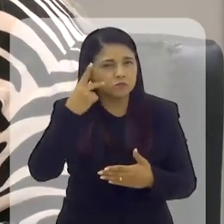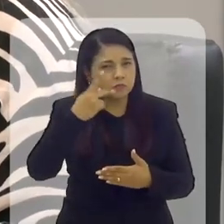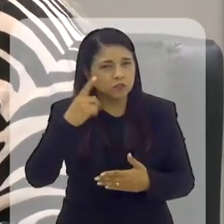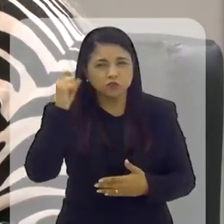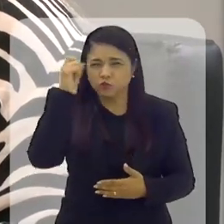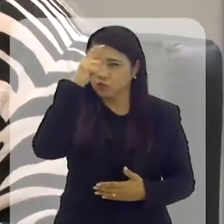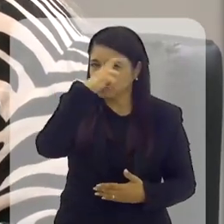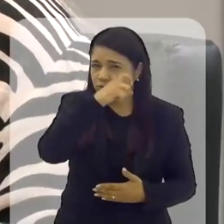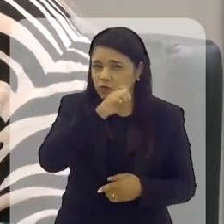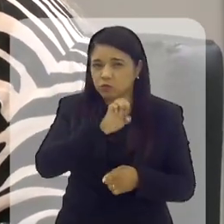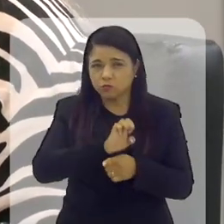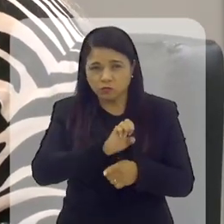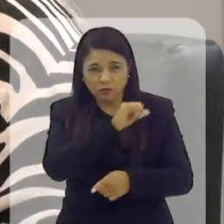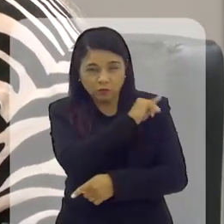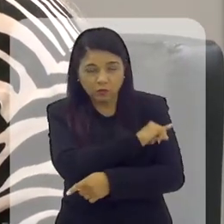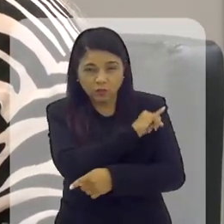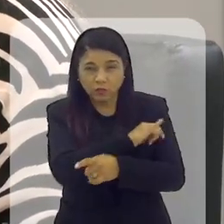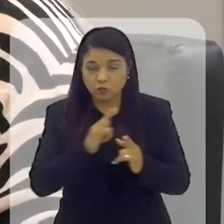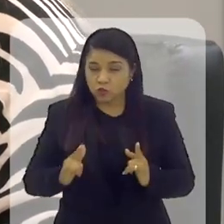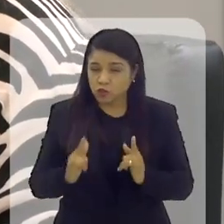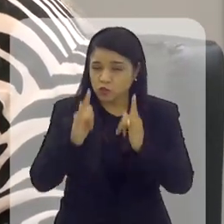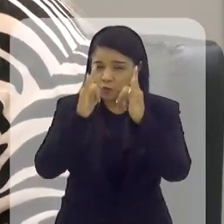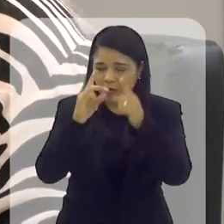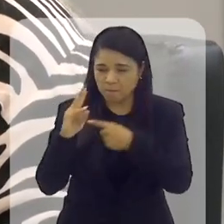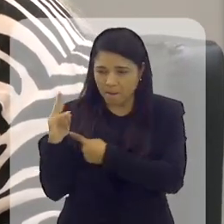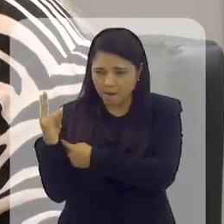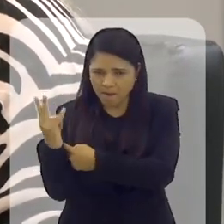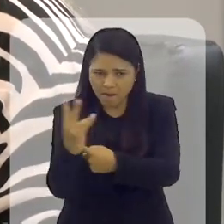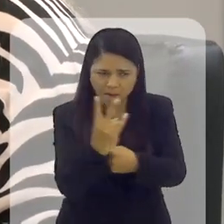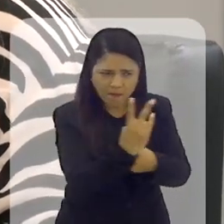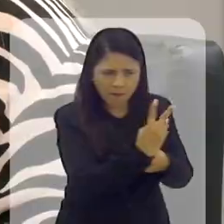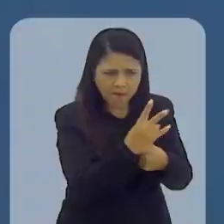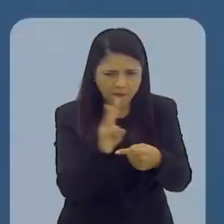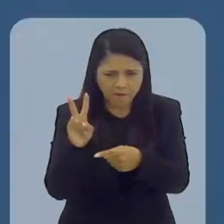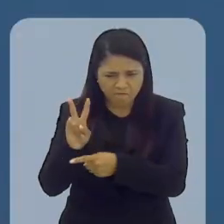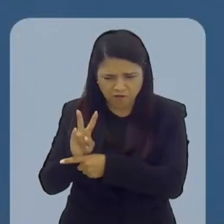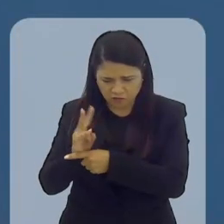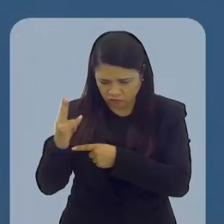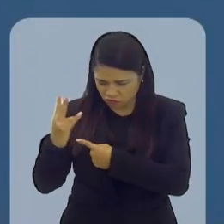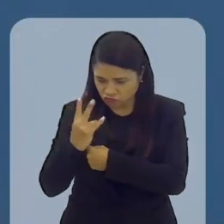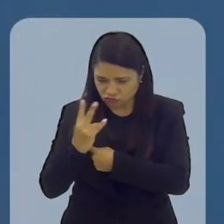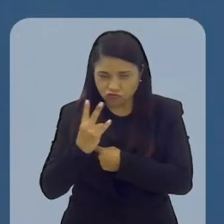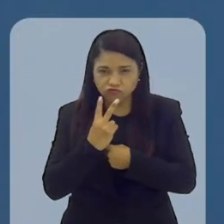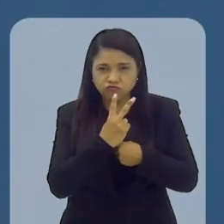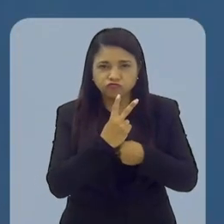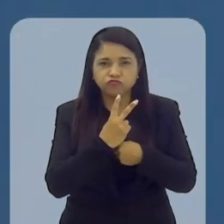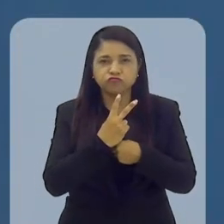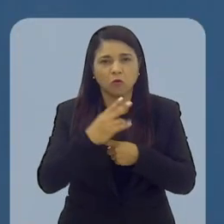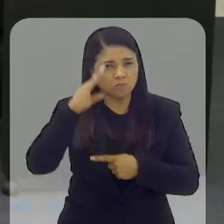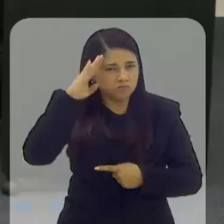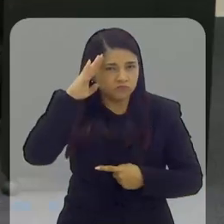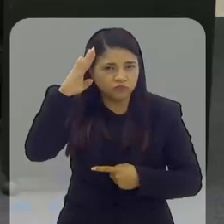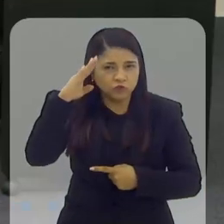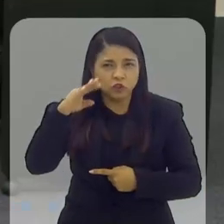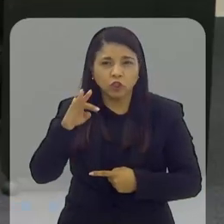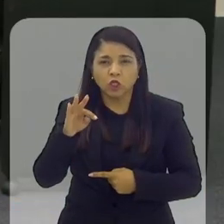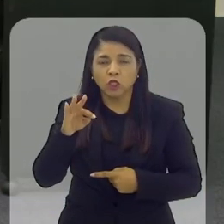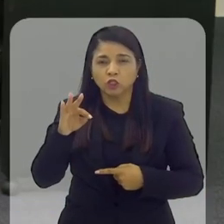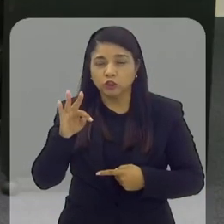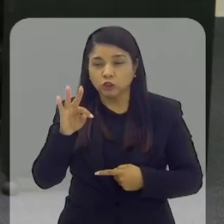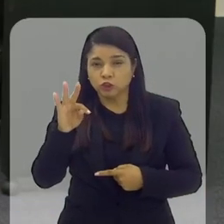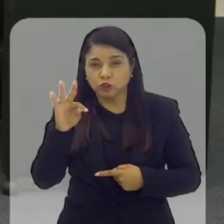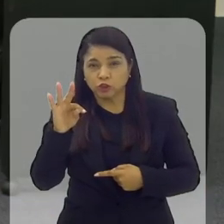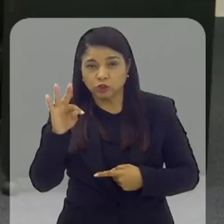no estado do Rio de Janeiro muito difícil, os prédios cercados, passávamos por revistas, por tropas de